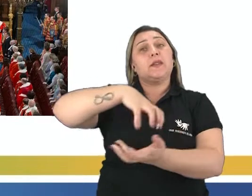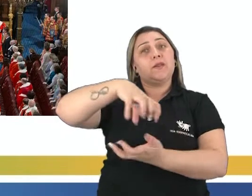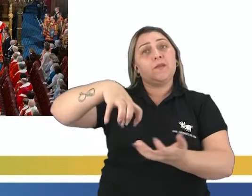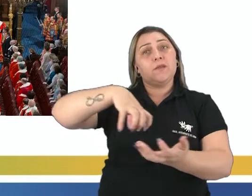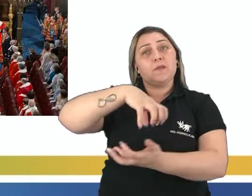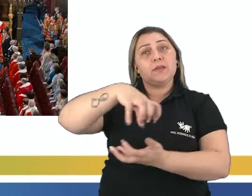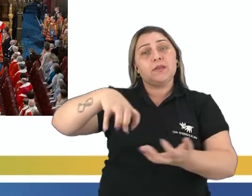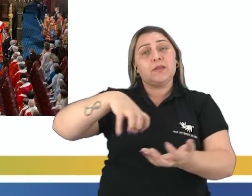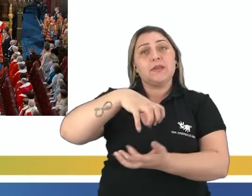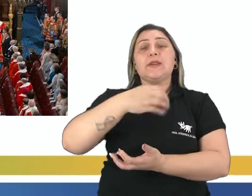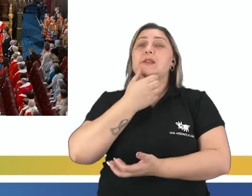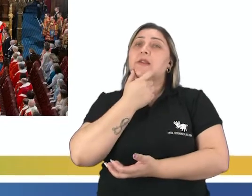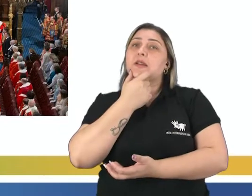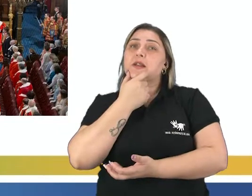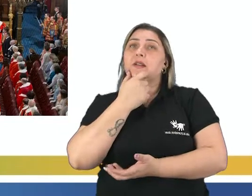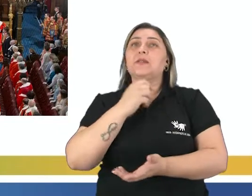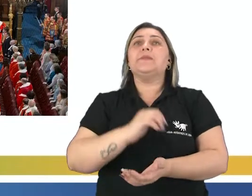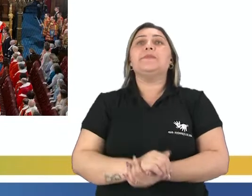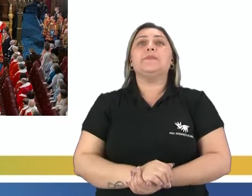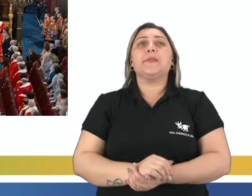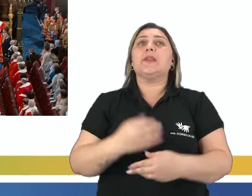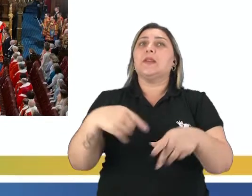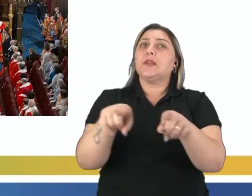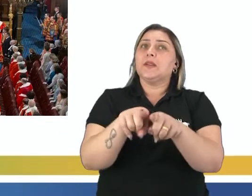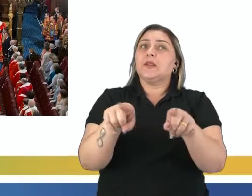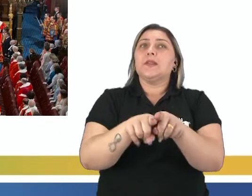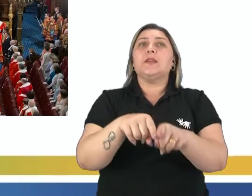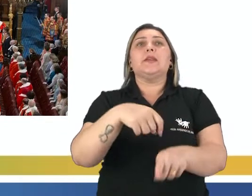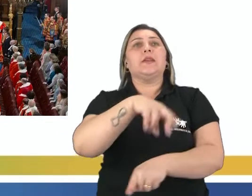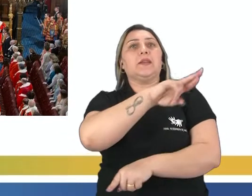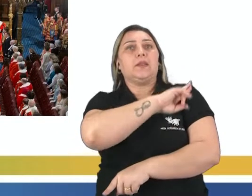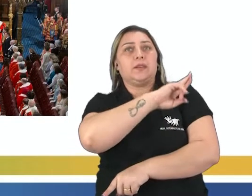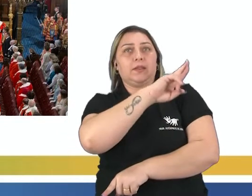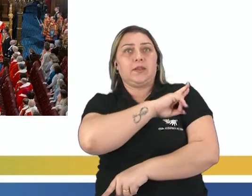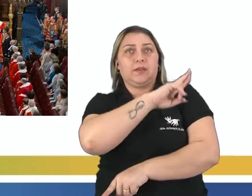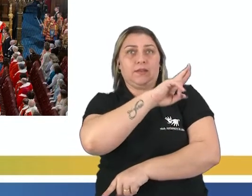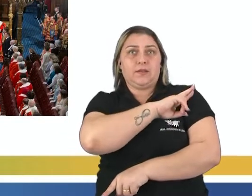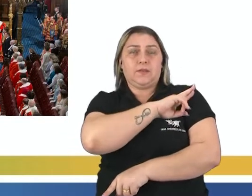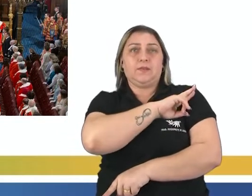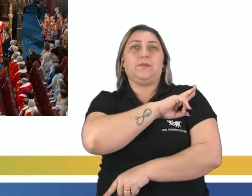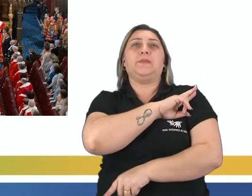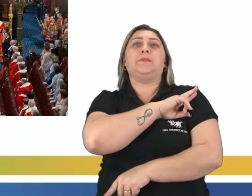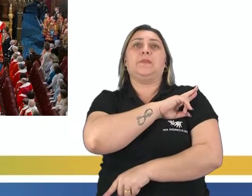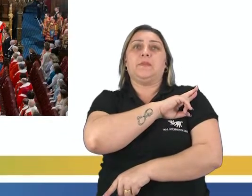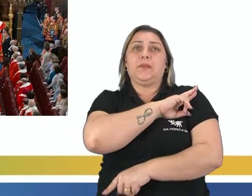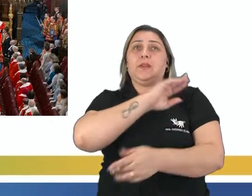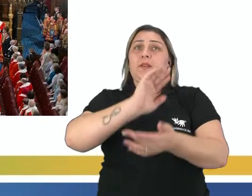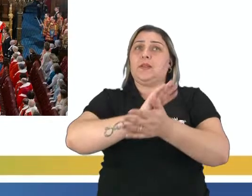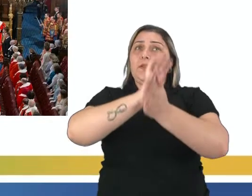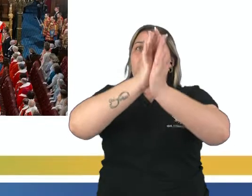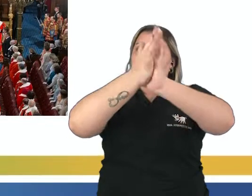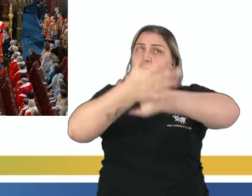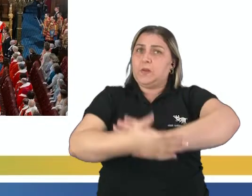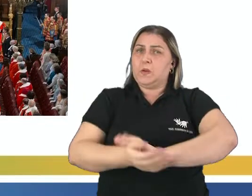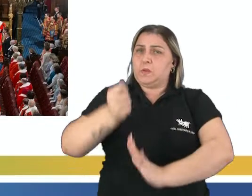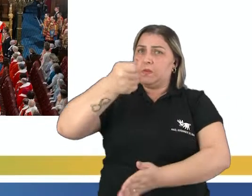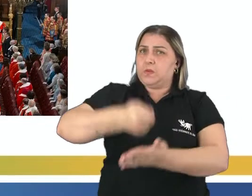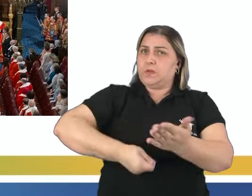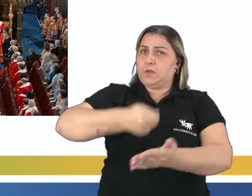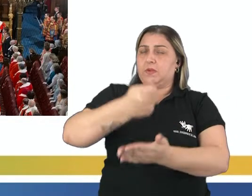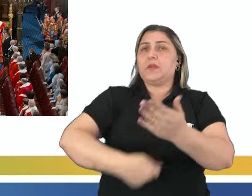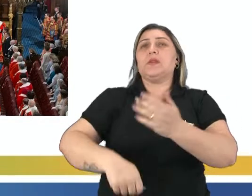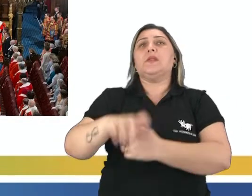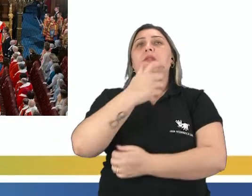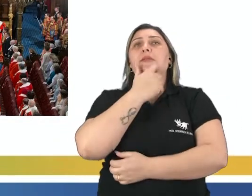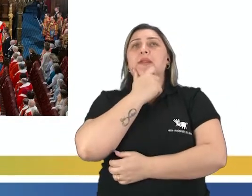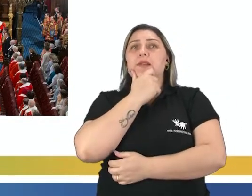chamada Revolução Inglesa. Além de ter sido responsável pela queda do absolutismo na Inglaterra.